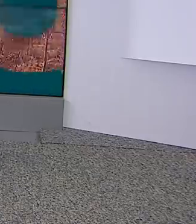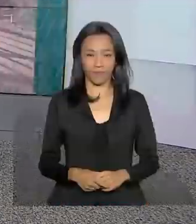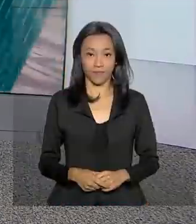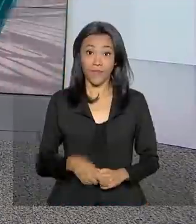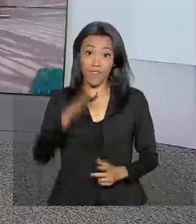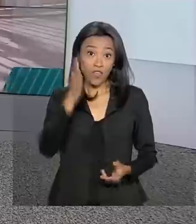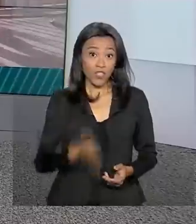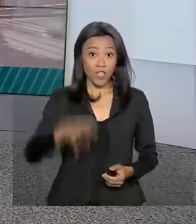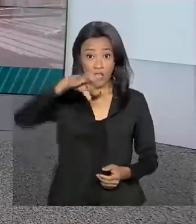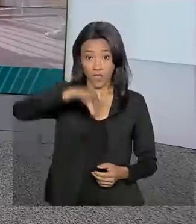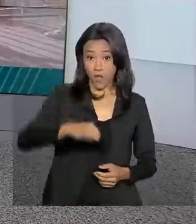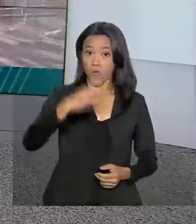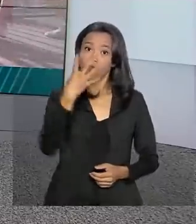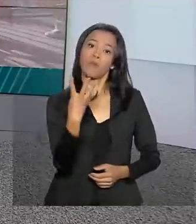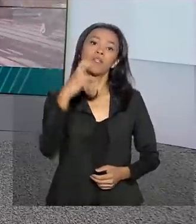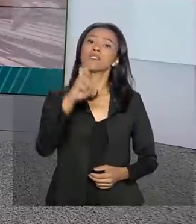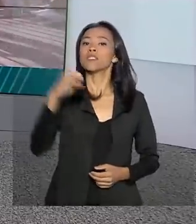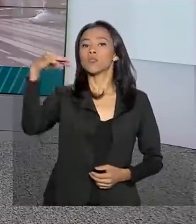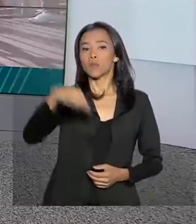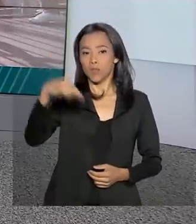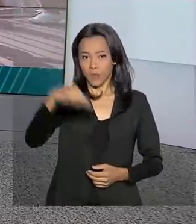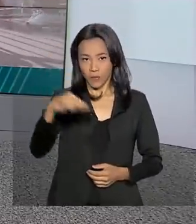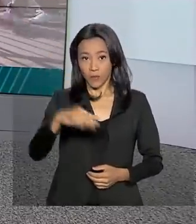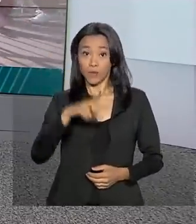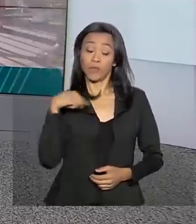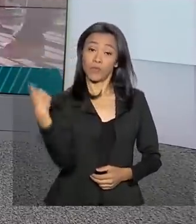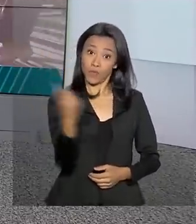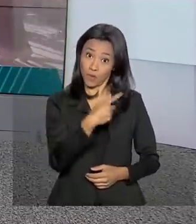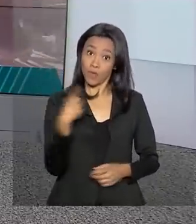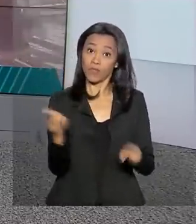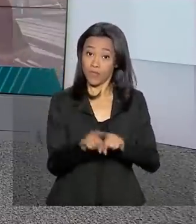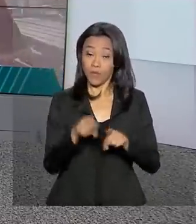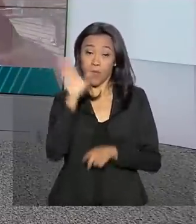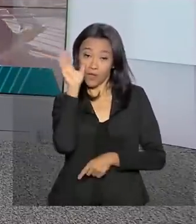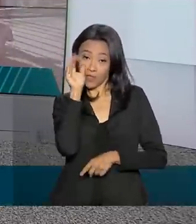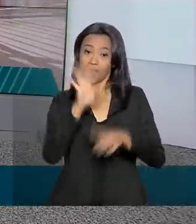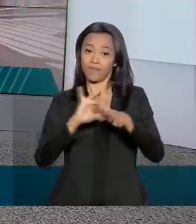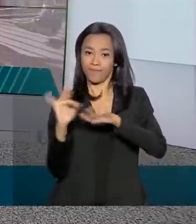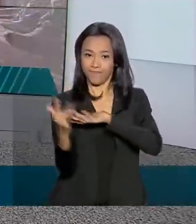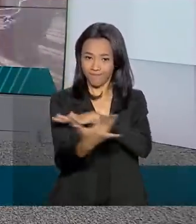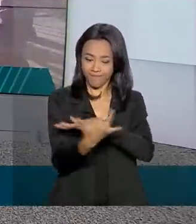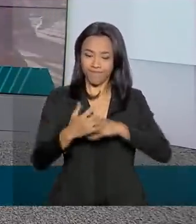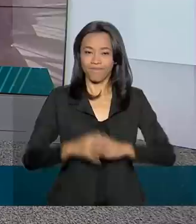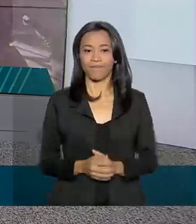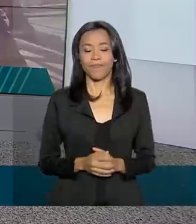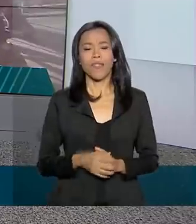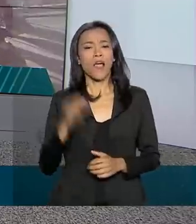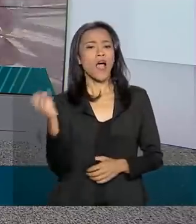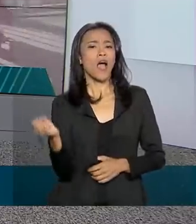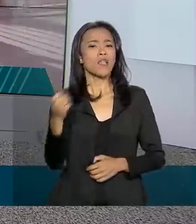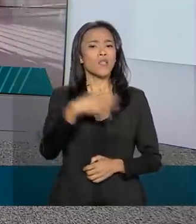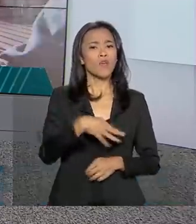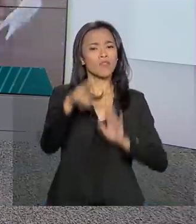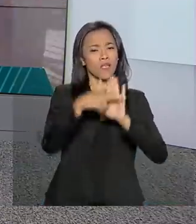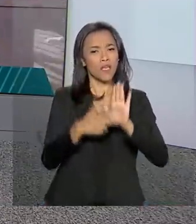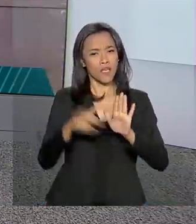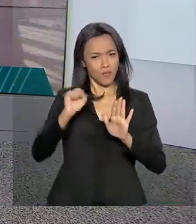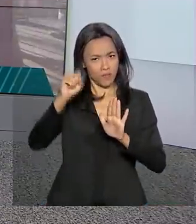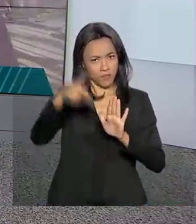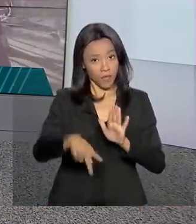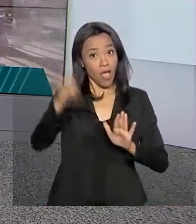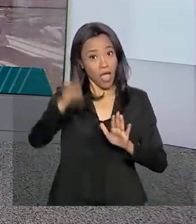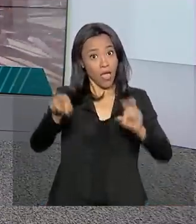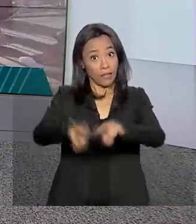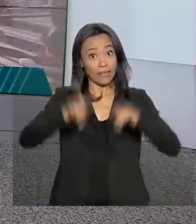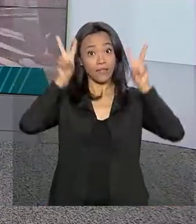São 9 horas e 45 minutos. Estamos ao vivo também pelas nossas redes sociais. A nova Previdência continua dominando a